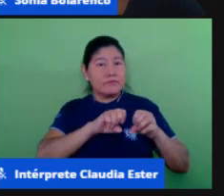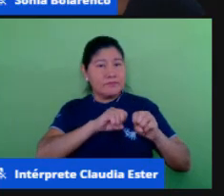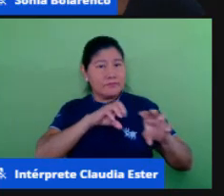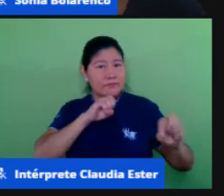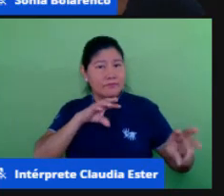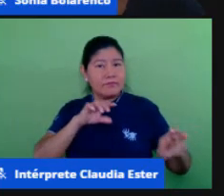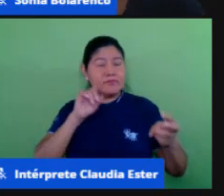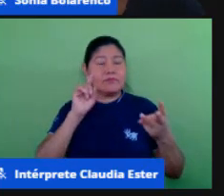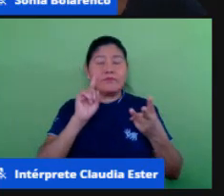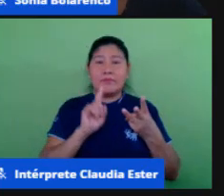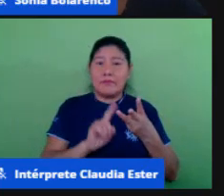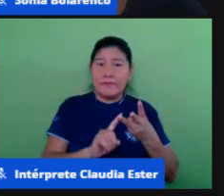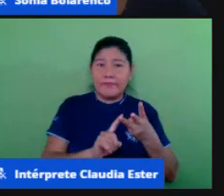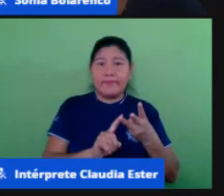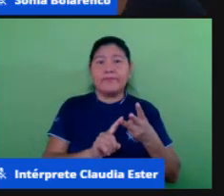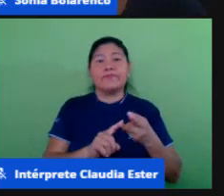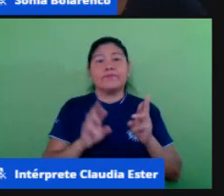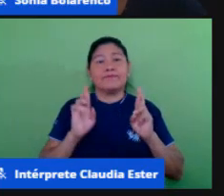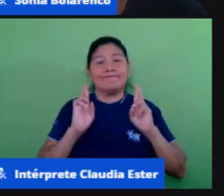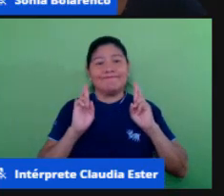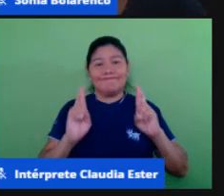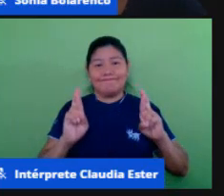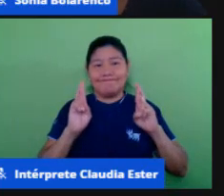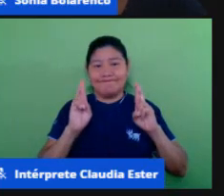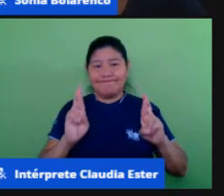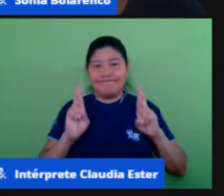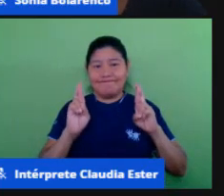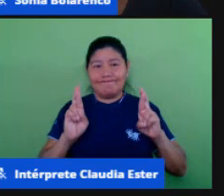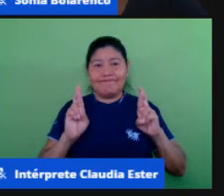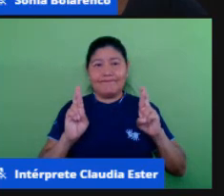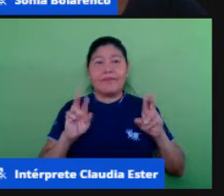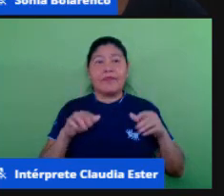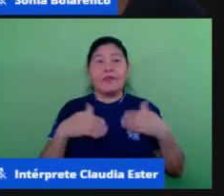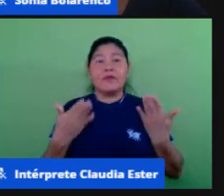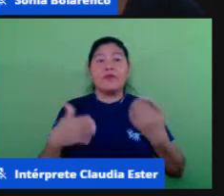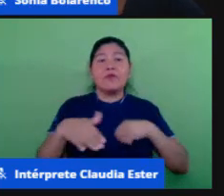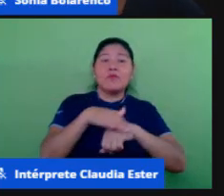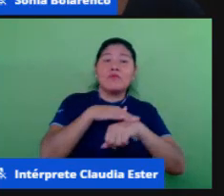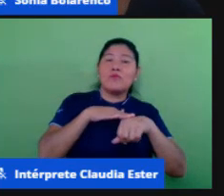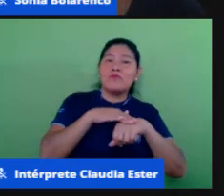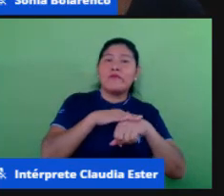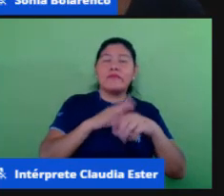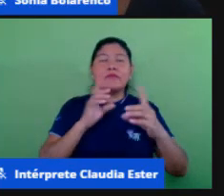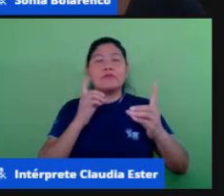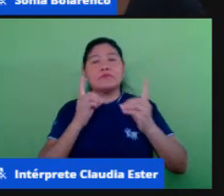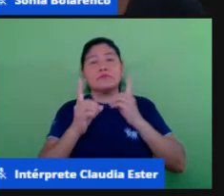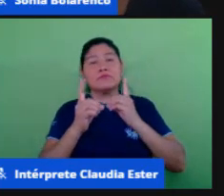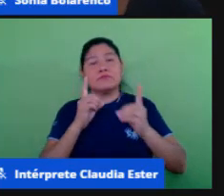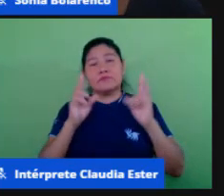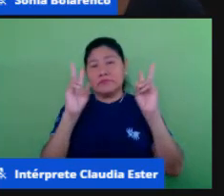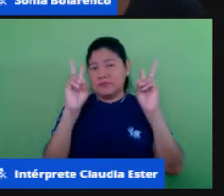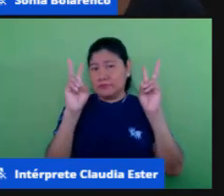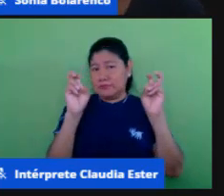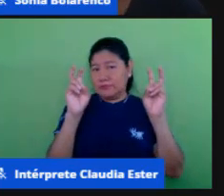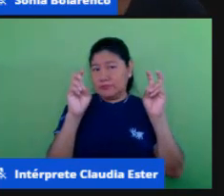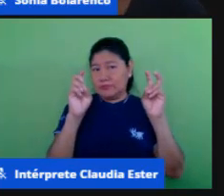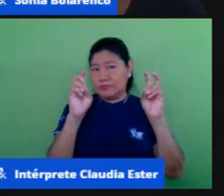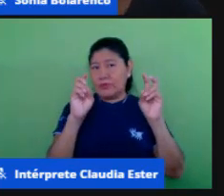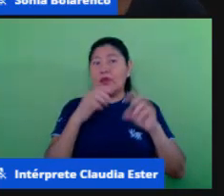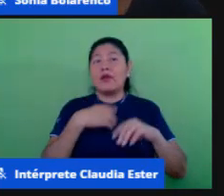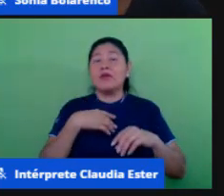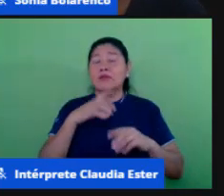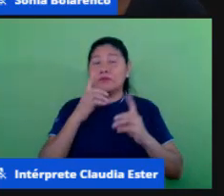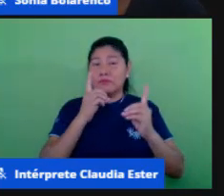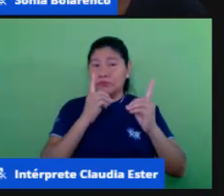isso? É aquela primeira questão que nos vem à mente. E diálogo profícuo,